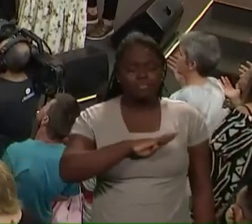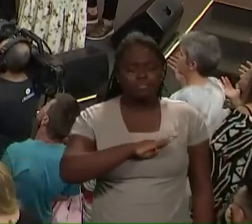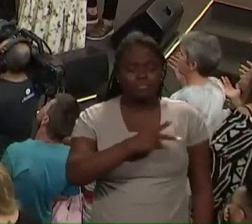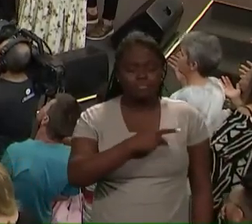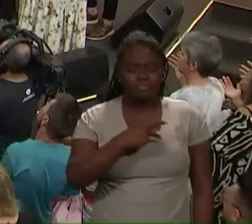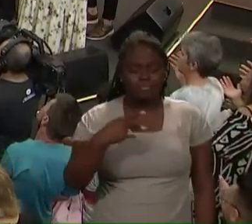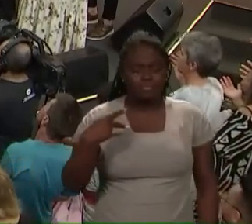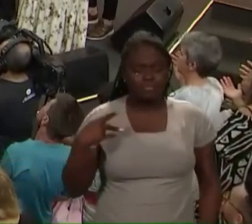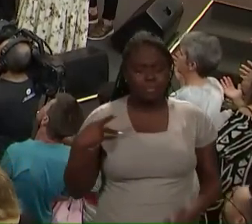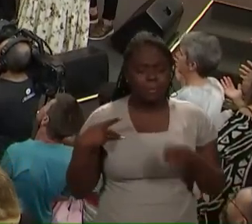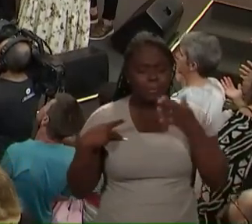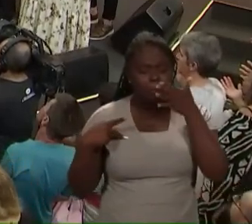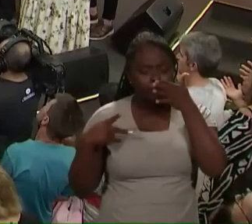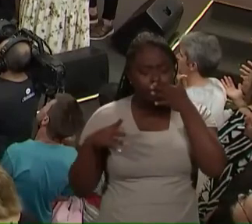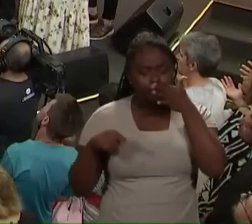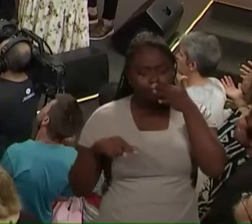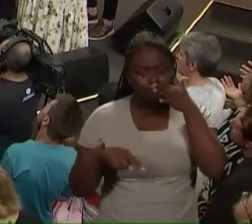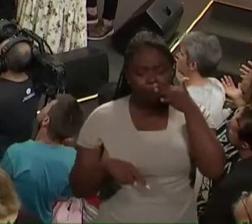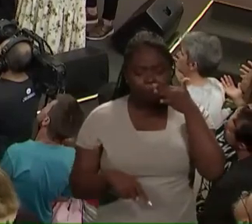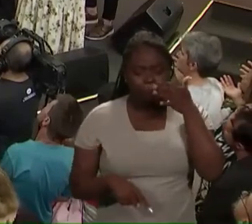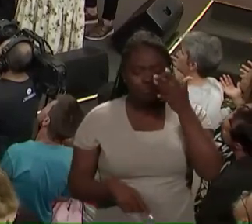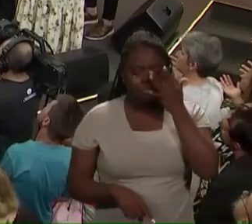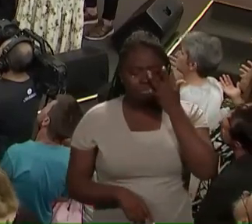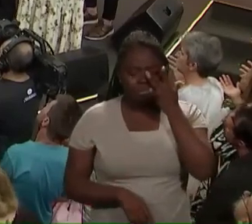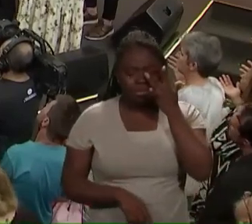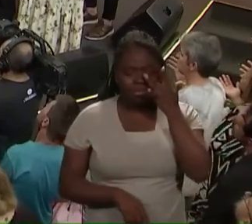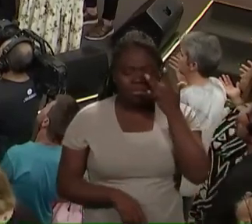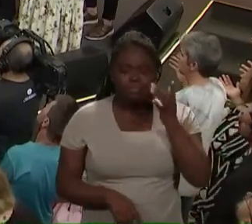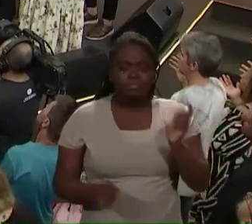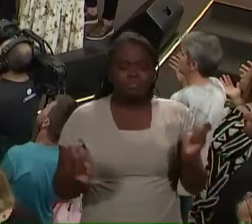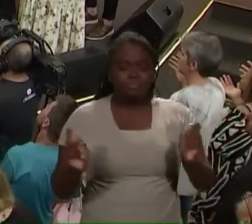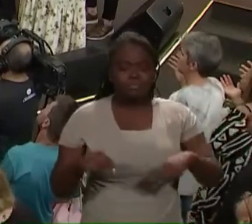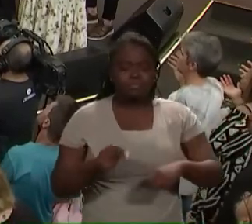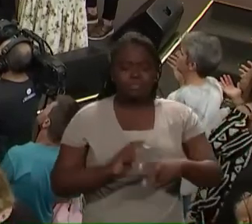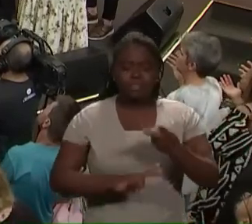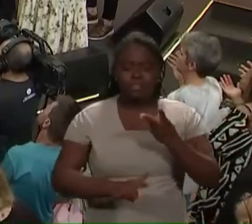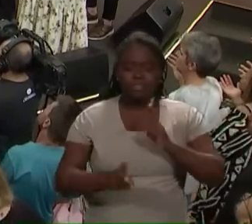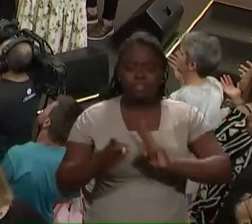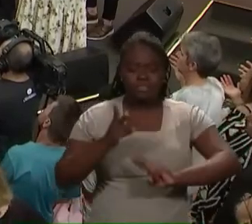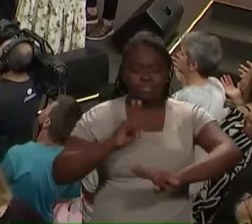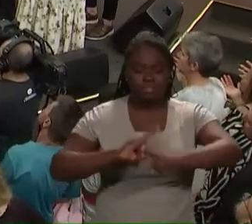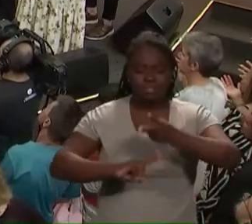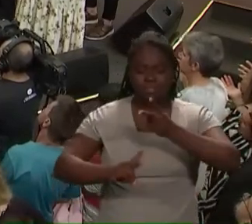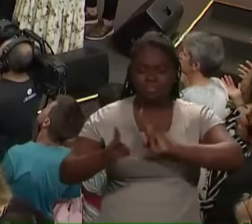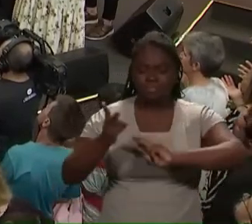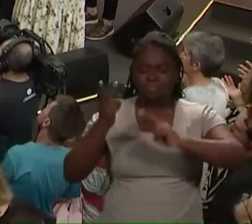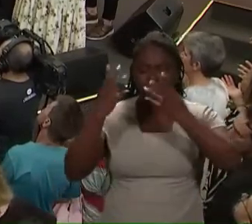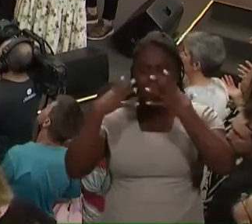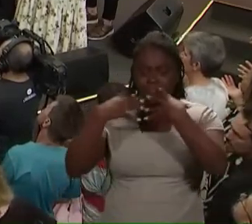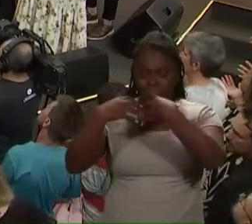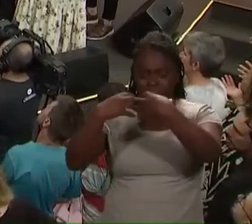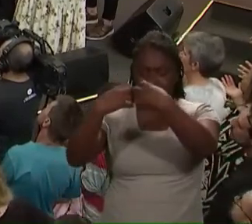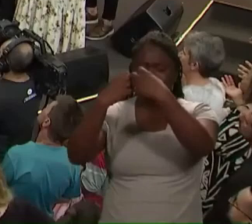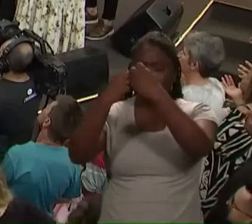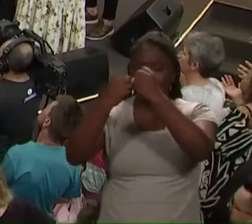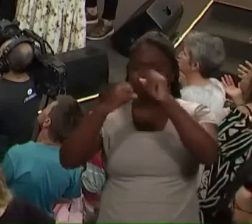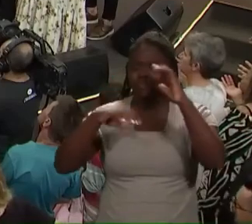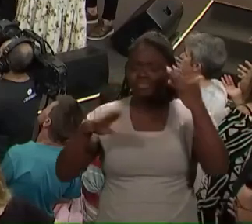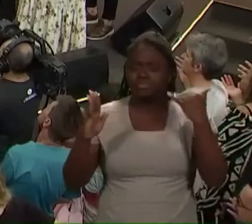E que sempre, sempre. O Senhor receba honra. Toda honra.